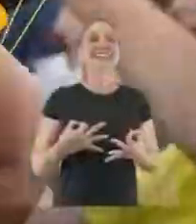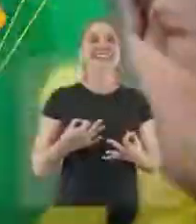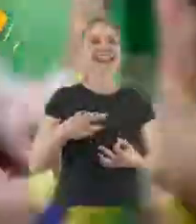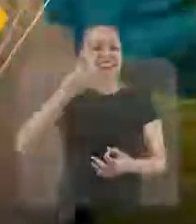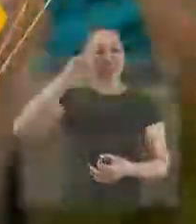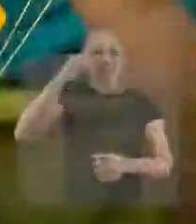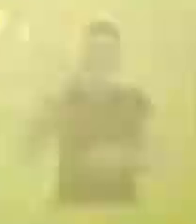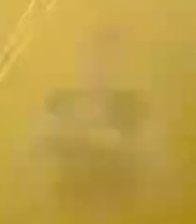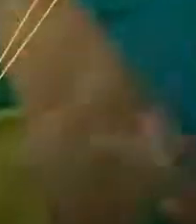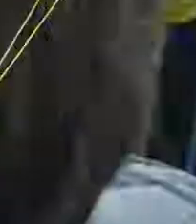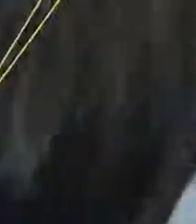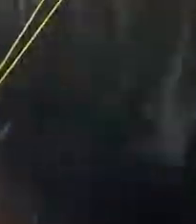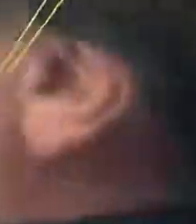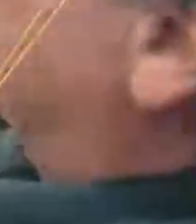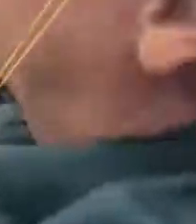do que é certo.